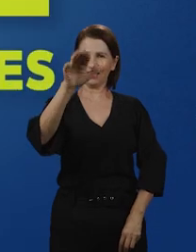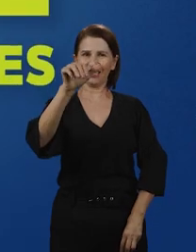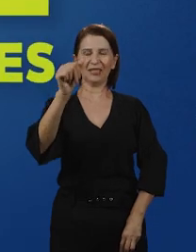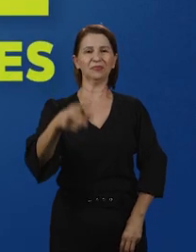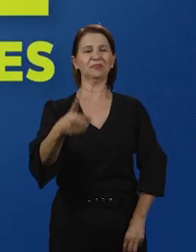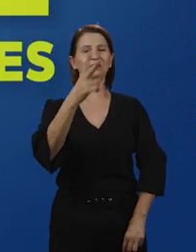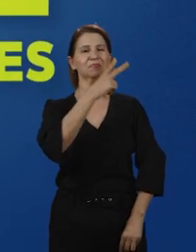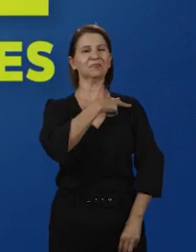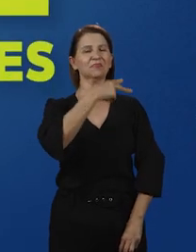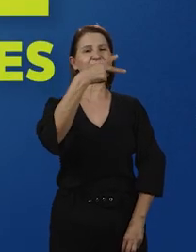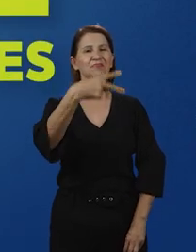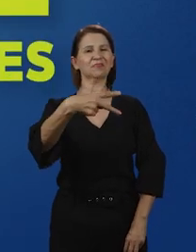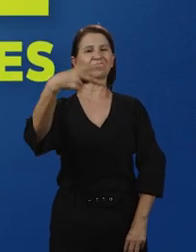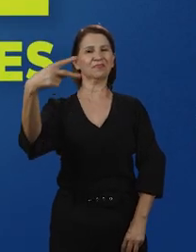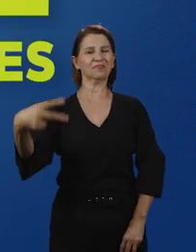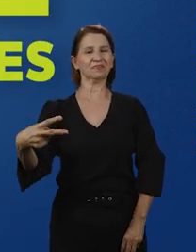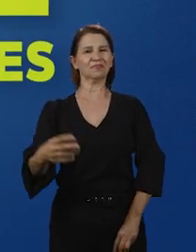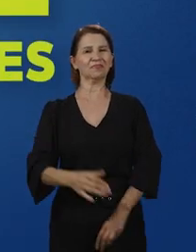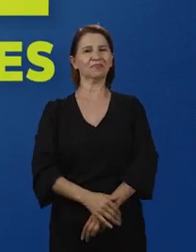Major 22.